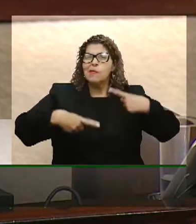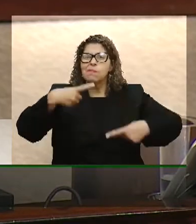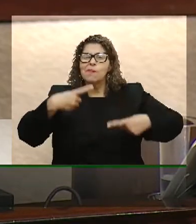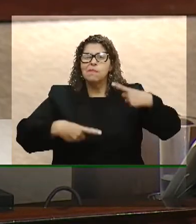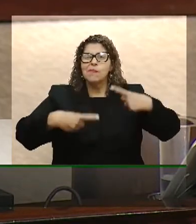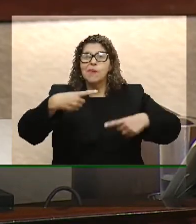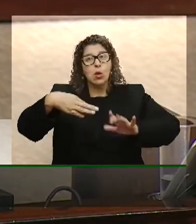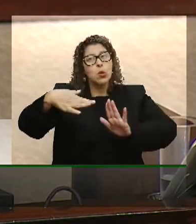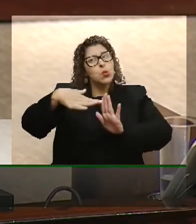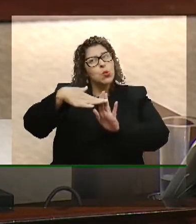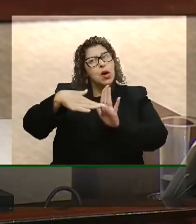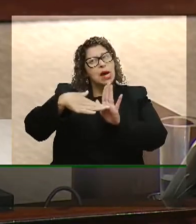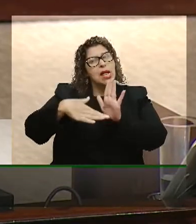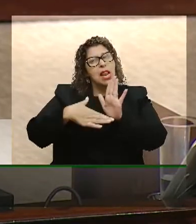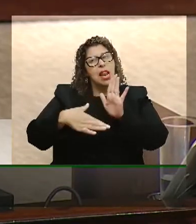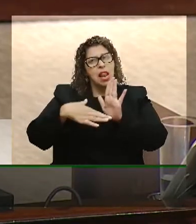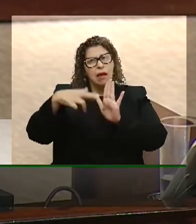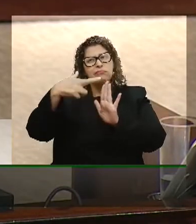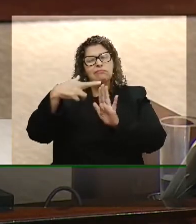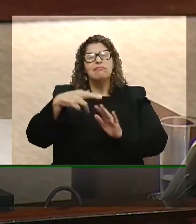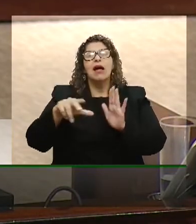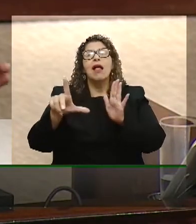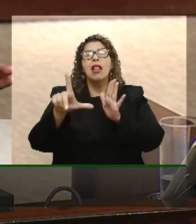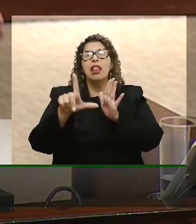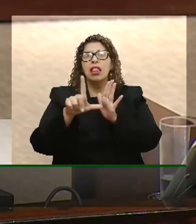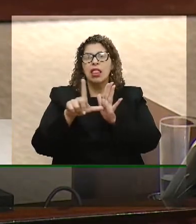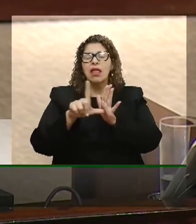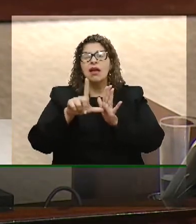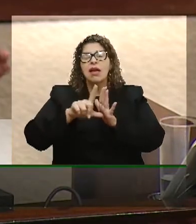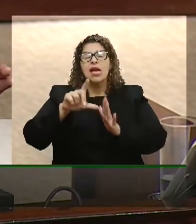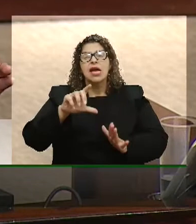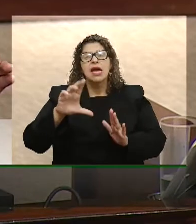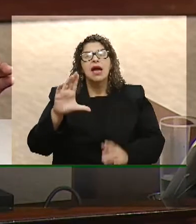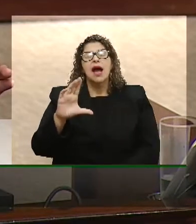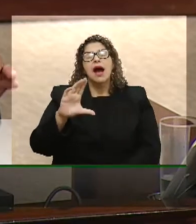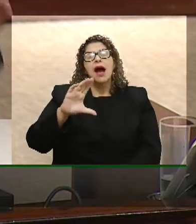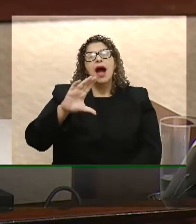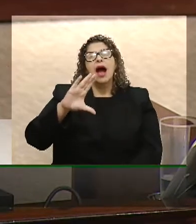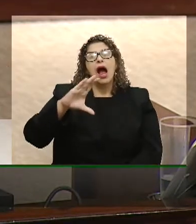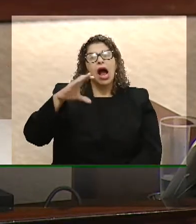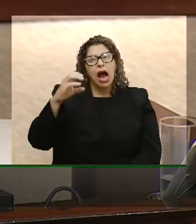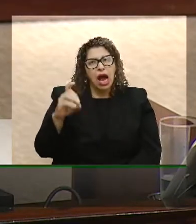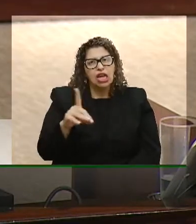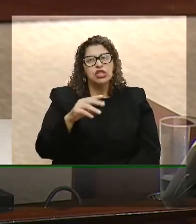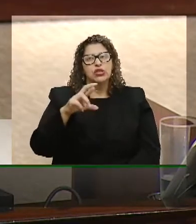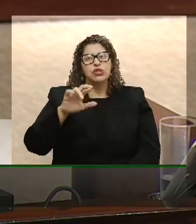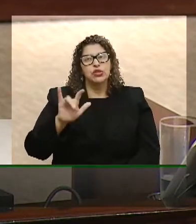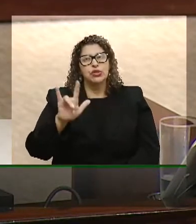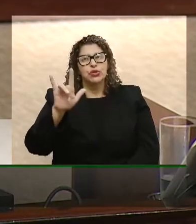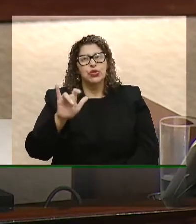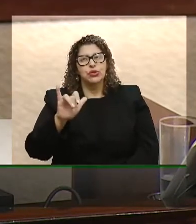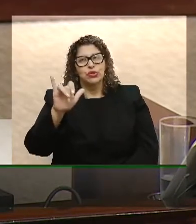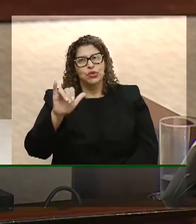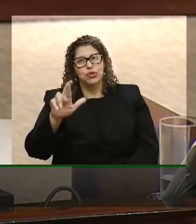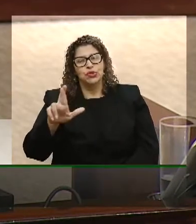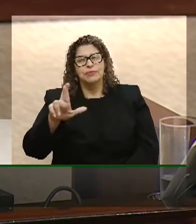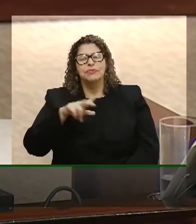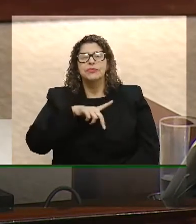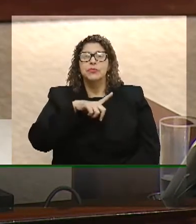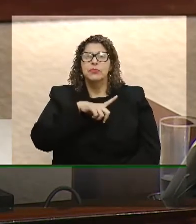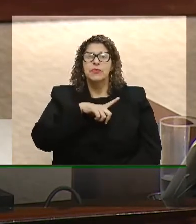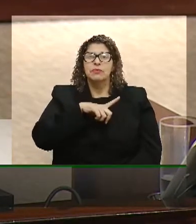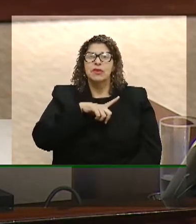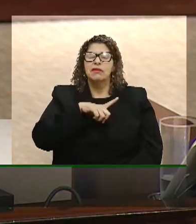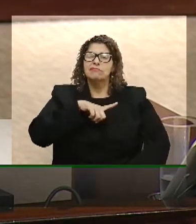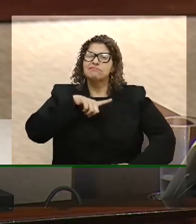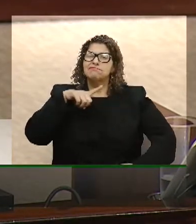tema da Lei Candir. Desde a primeira semana dessa legislatura, ainda em fevereiro do ano passado, nós temos aqui